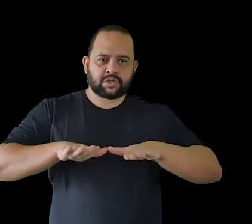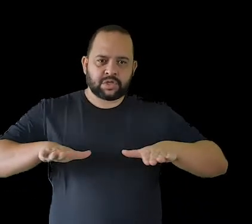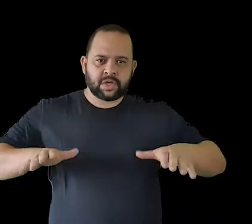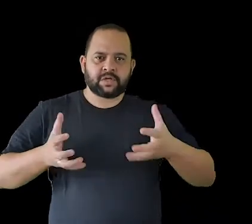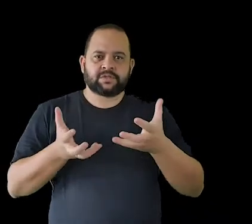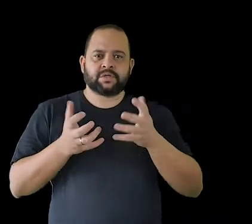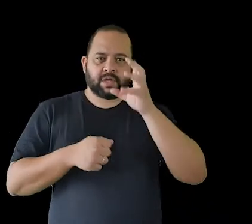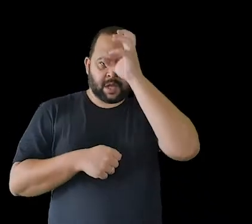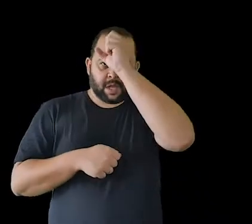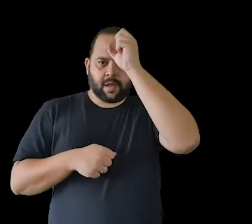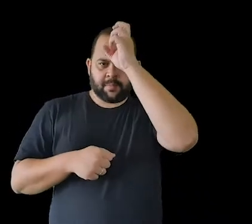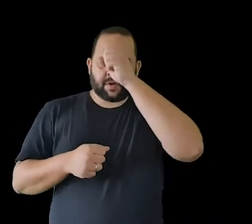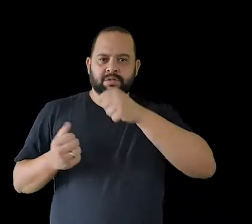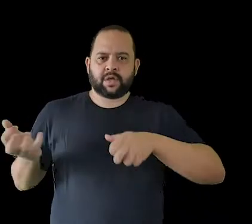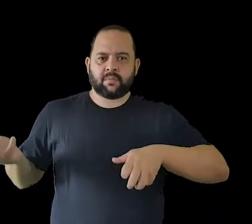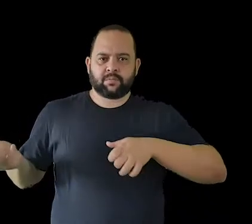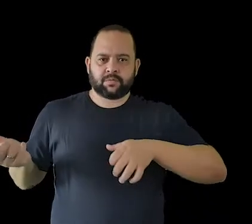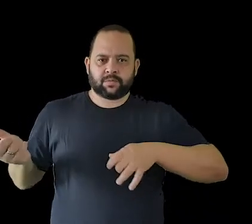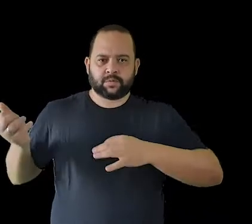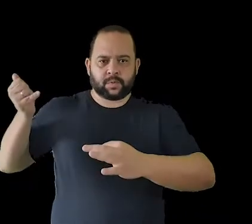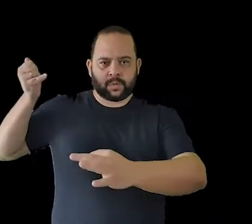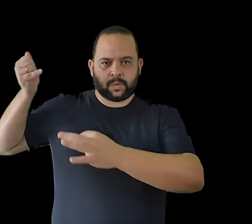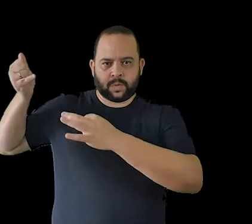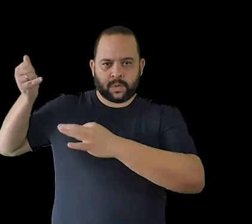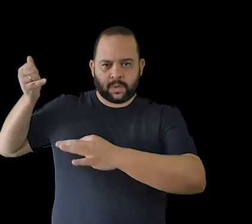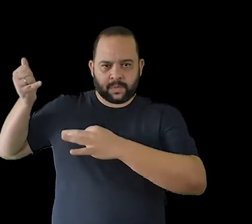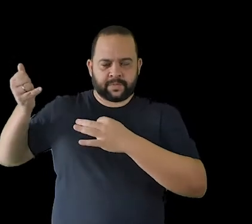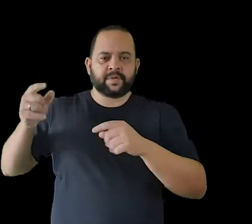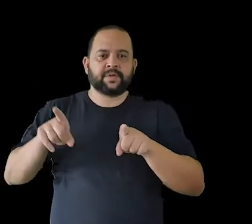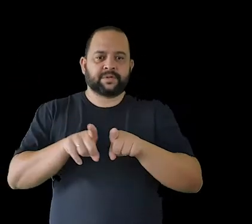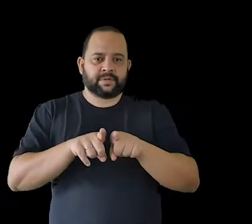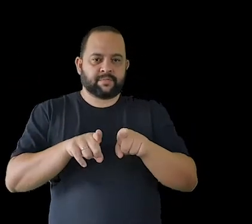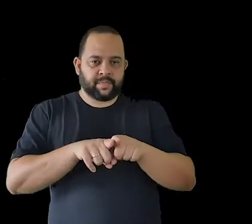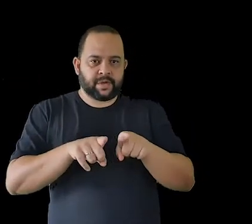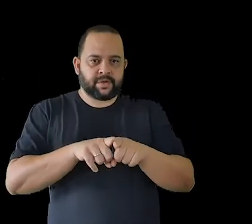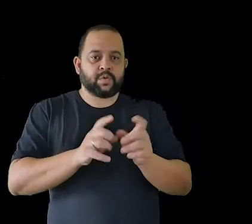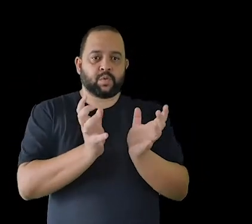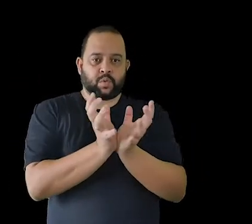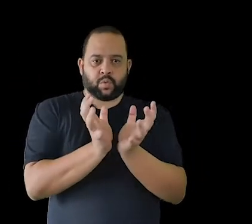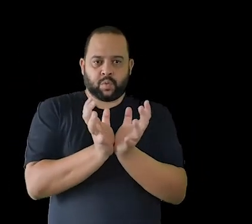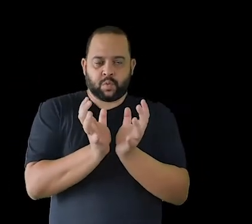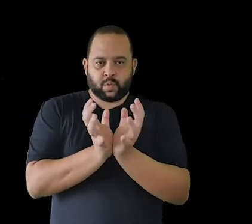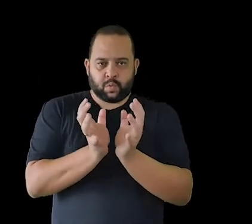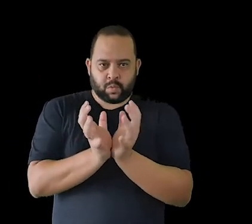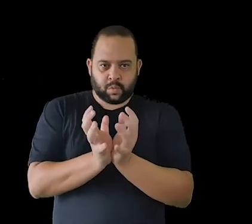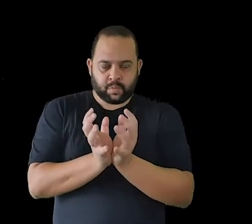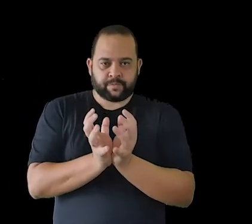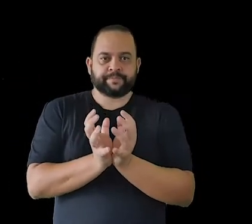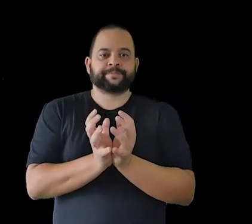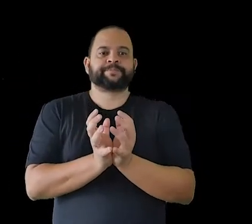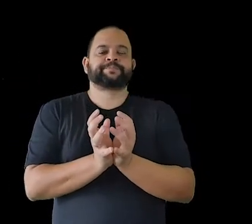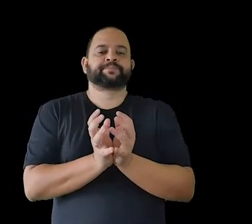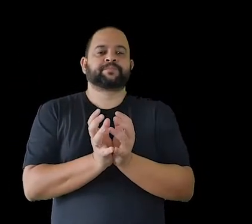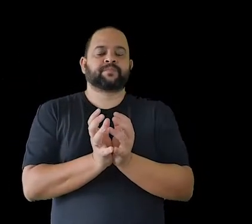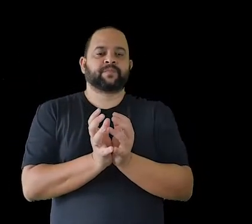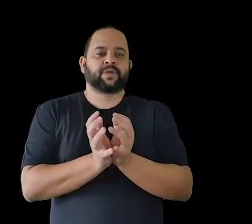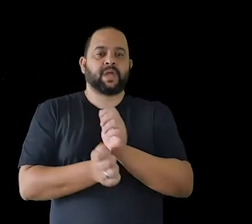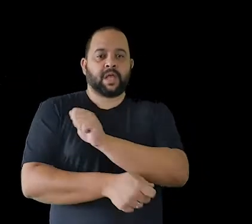aprender instrumentos de cordas. Também a Camerata Filarmônica Aprendiz, que já é um grupo formado por